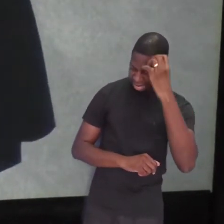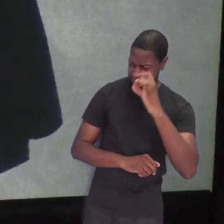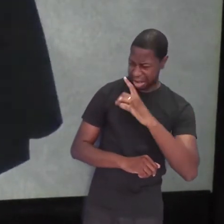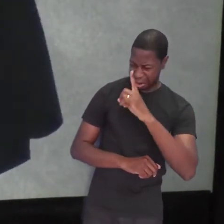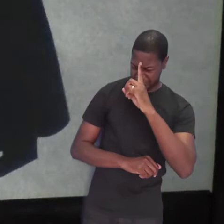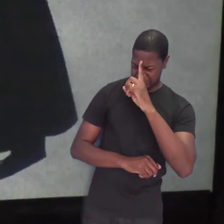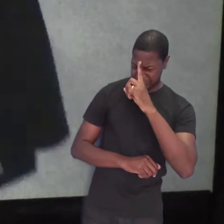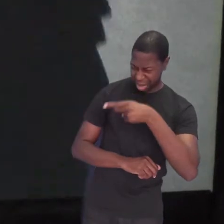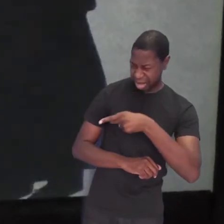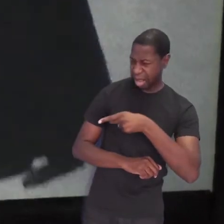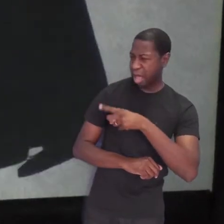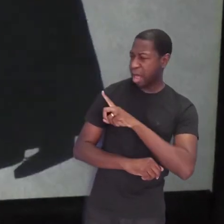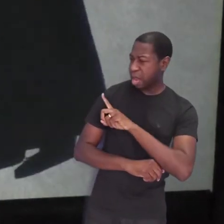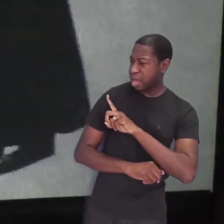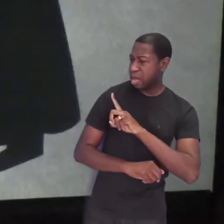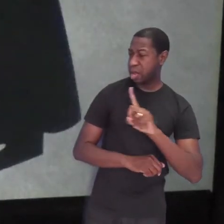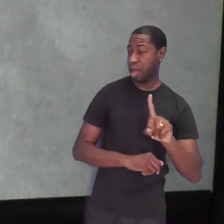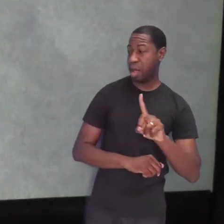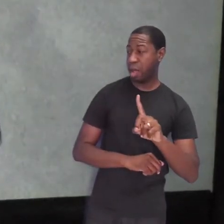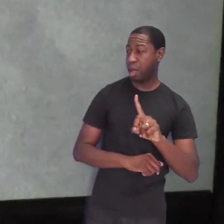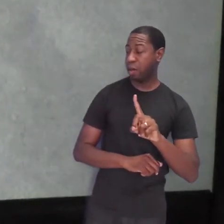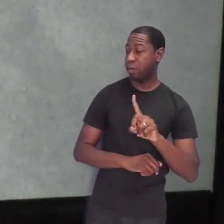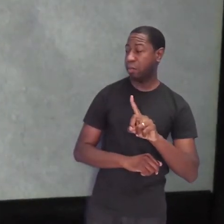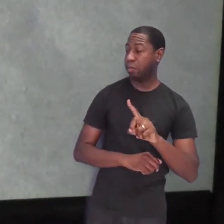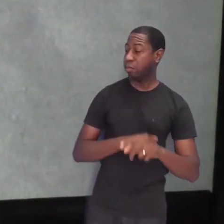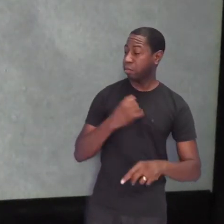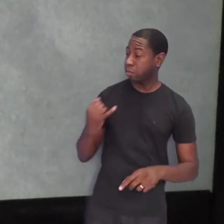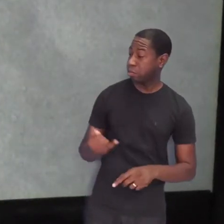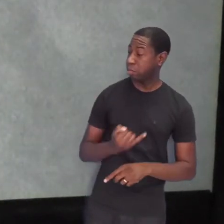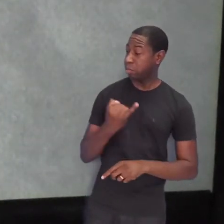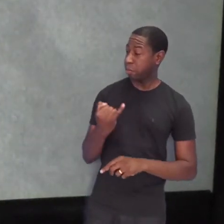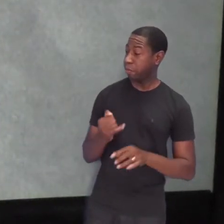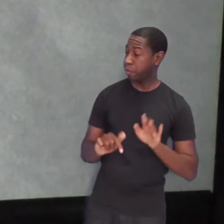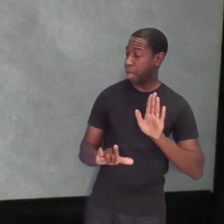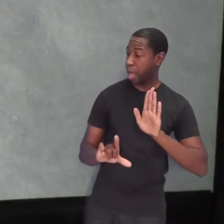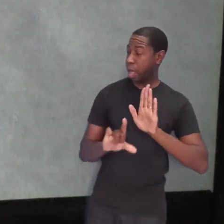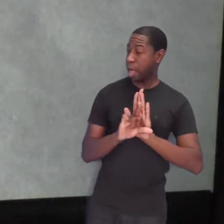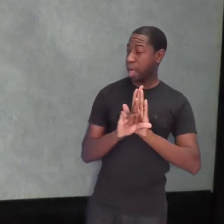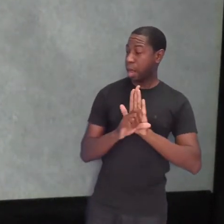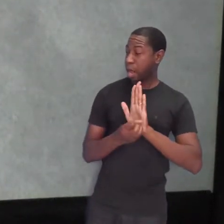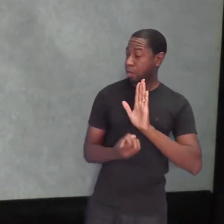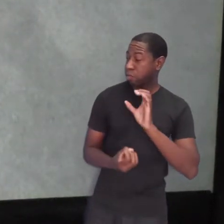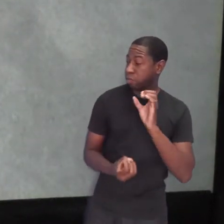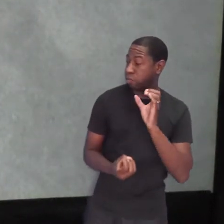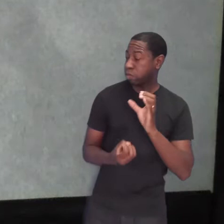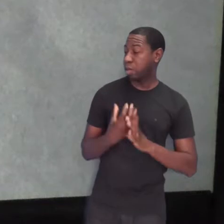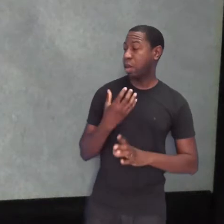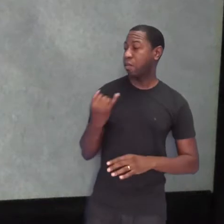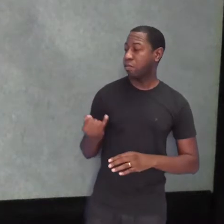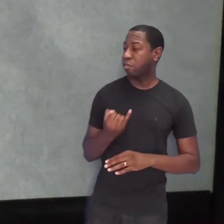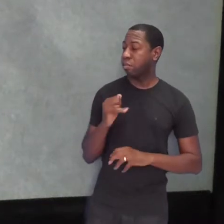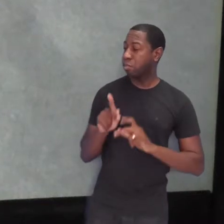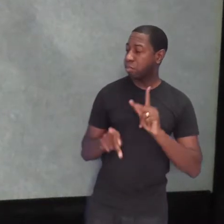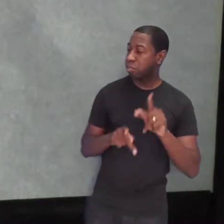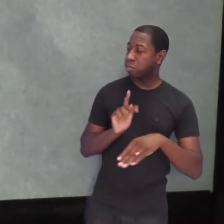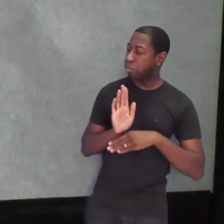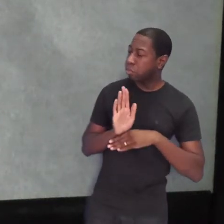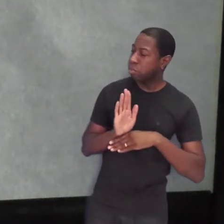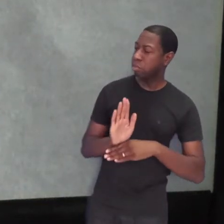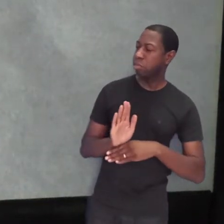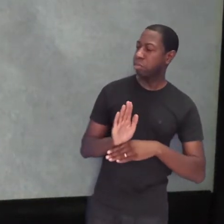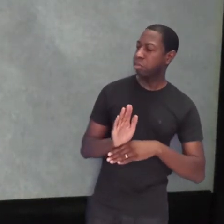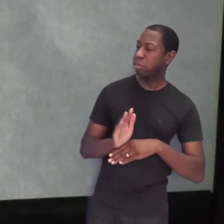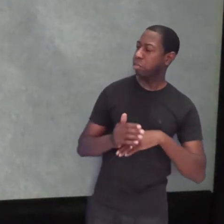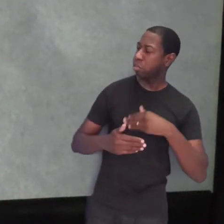rei é criar leis importantes para o seu povo. As coisas que um rei faz, fazem acontecer outras